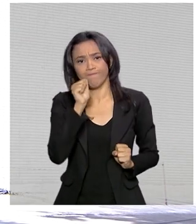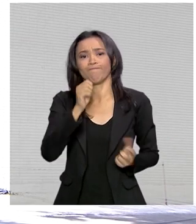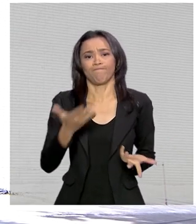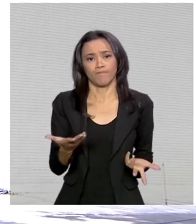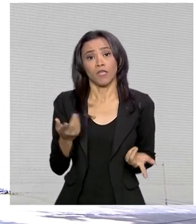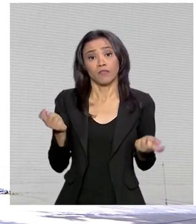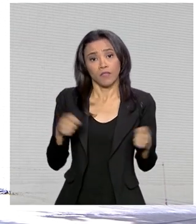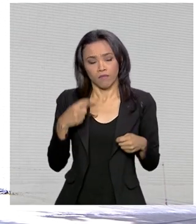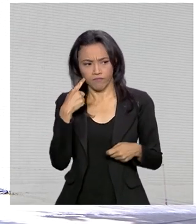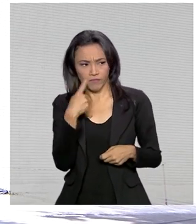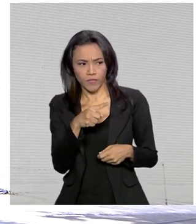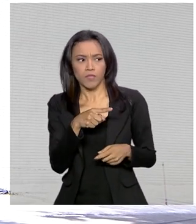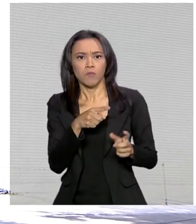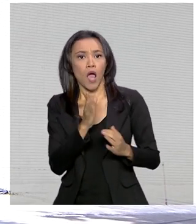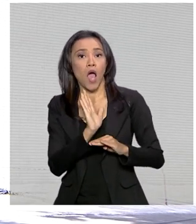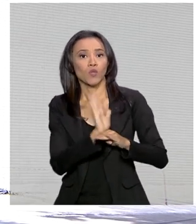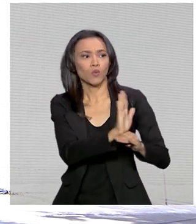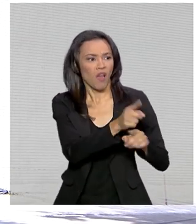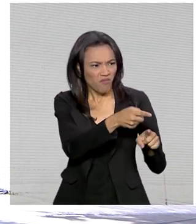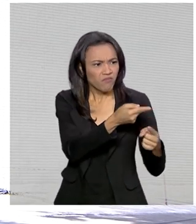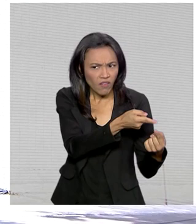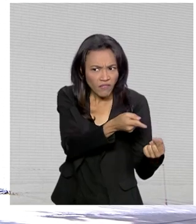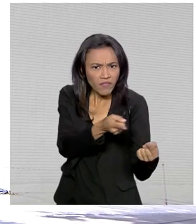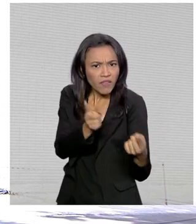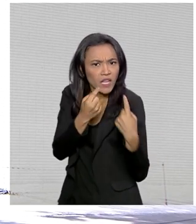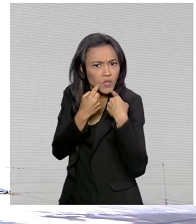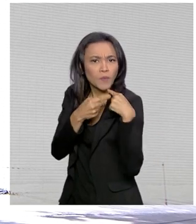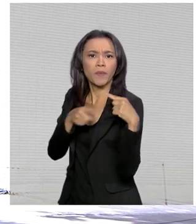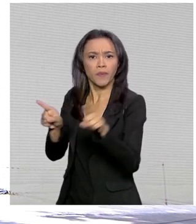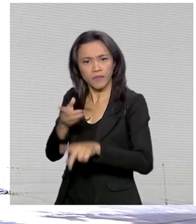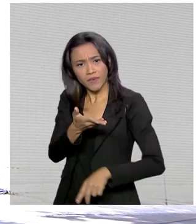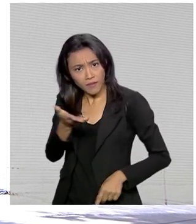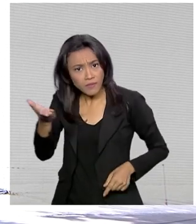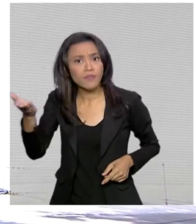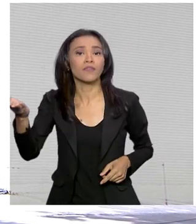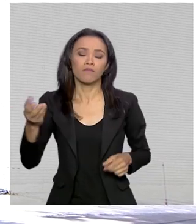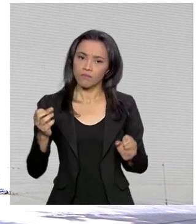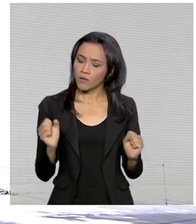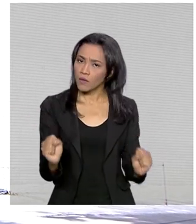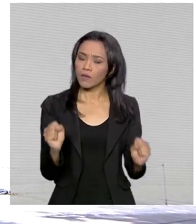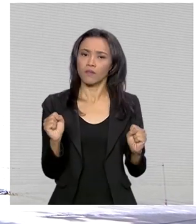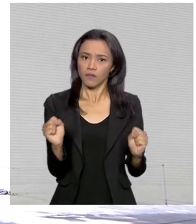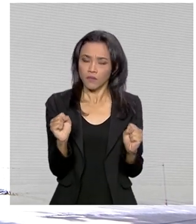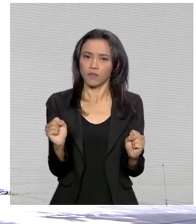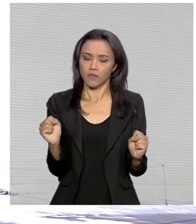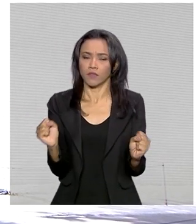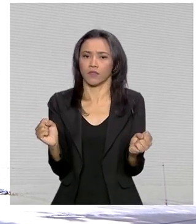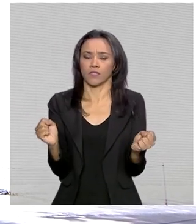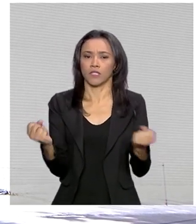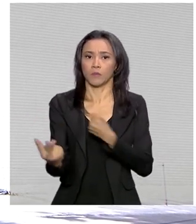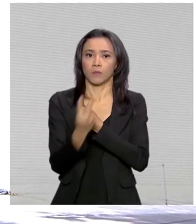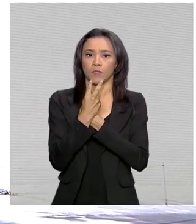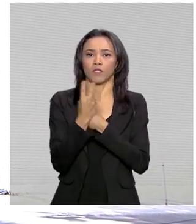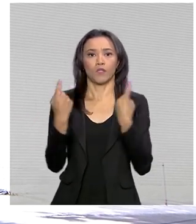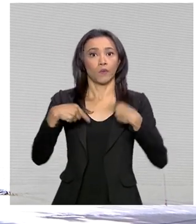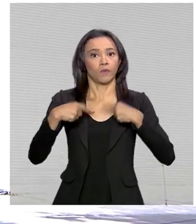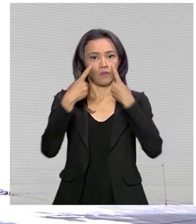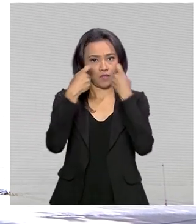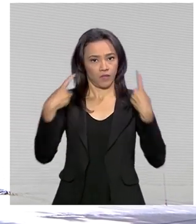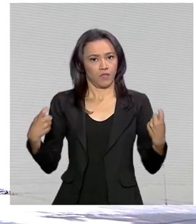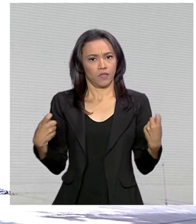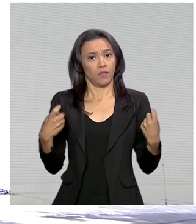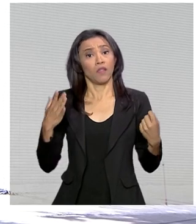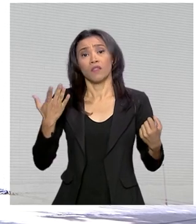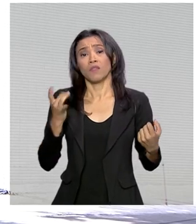uma mulher a denunciar, a se defender, enfim, a denunciar, a se proteger contra a violência. É não depender